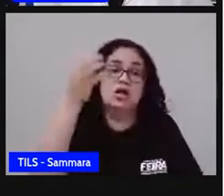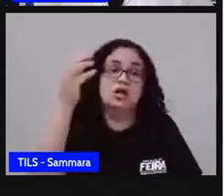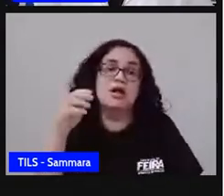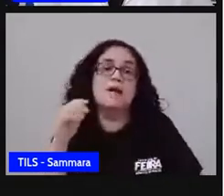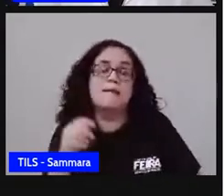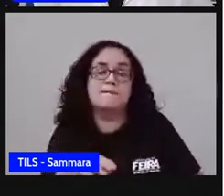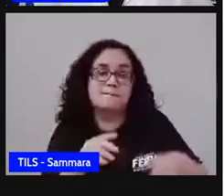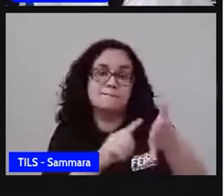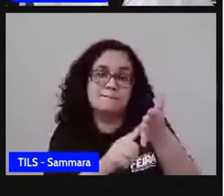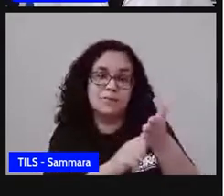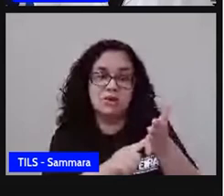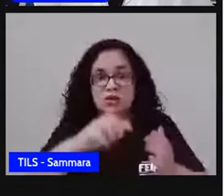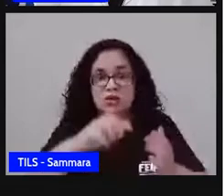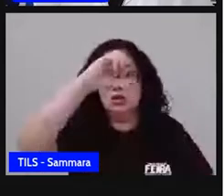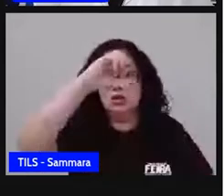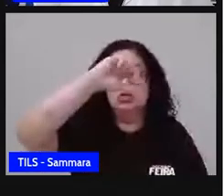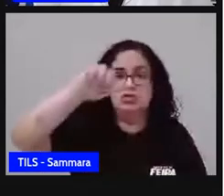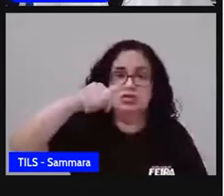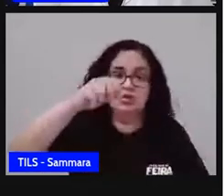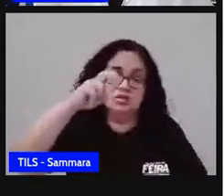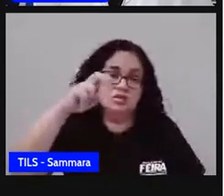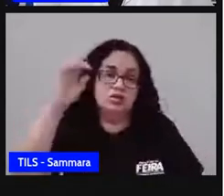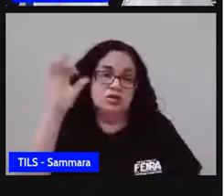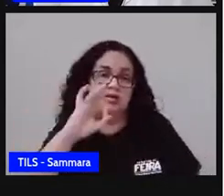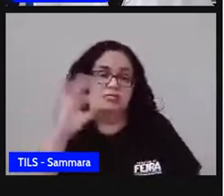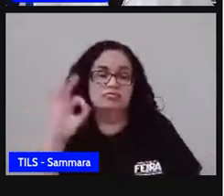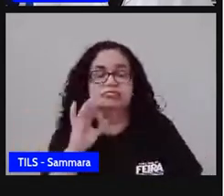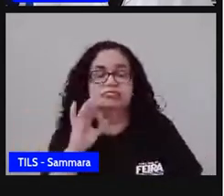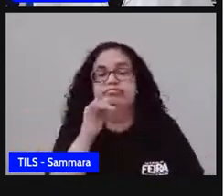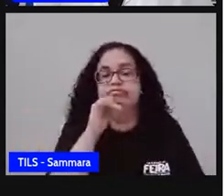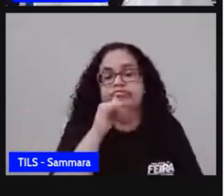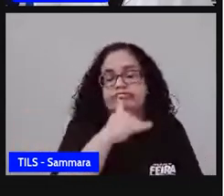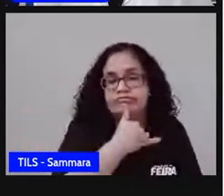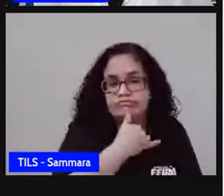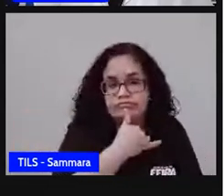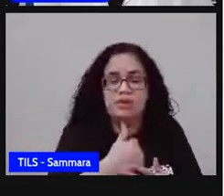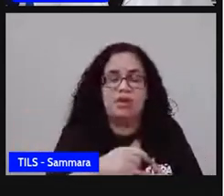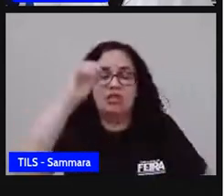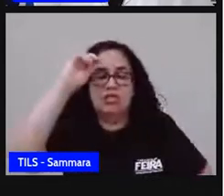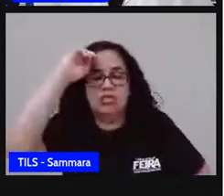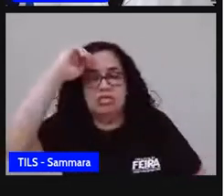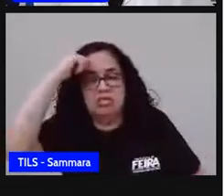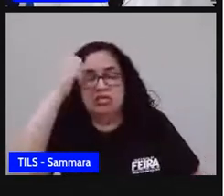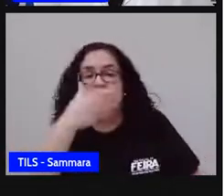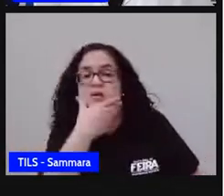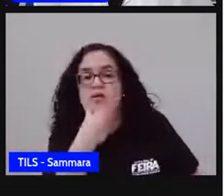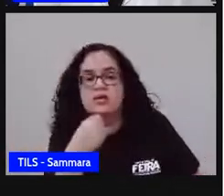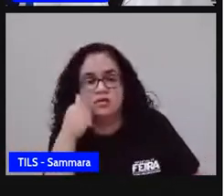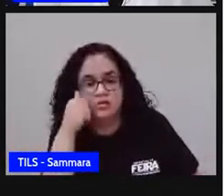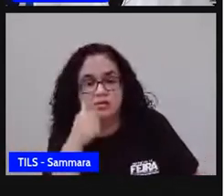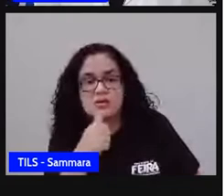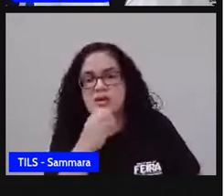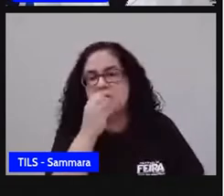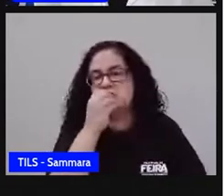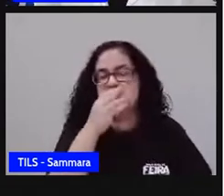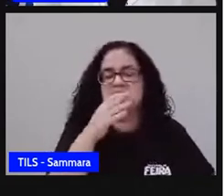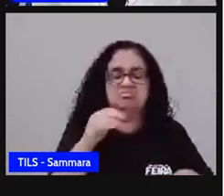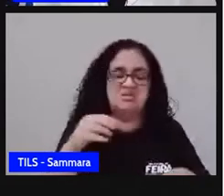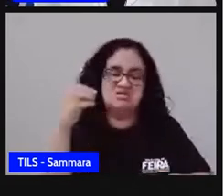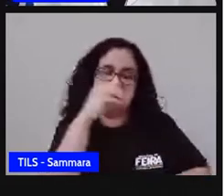,5%. Infelizmente, negros e negras têm maior dificuldade ao acesso de bons salários,